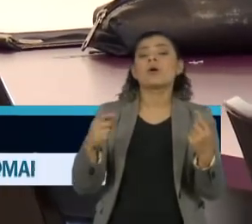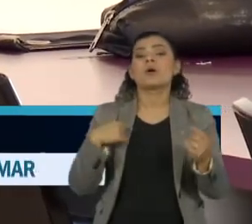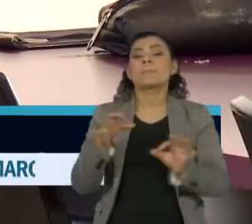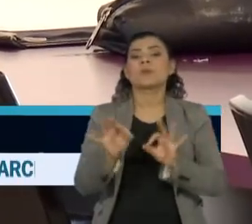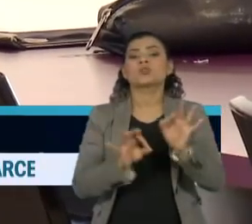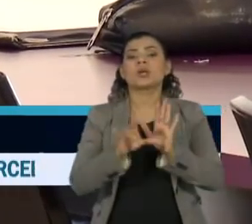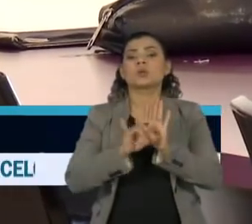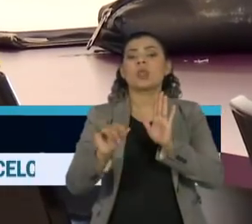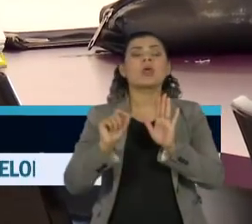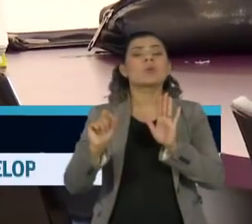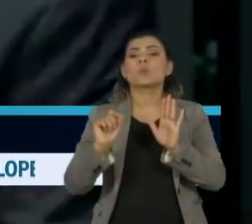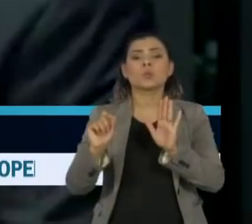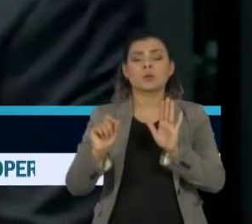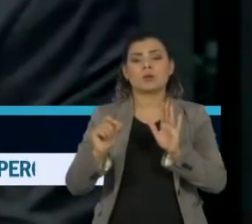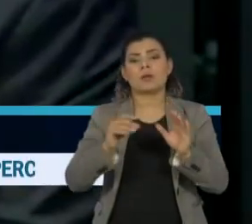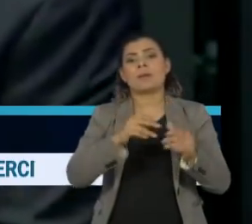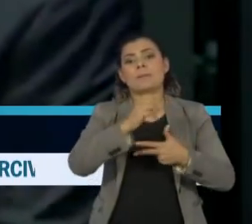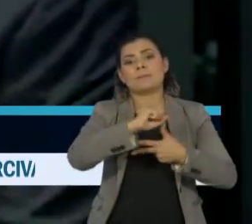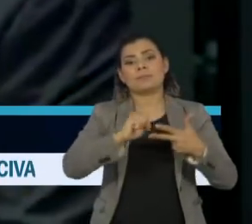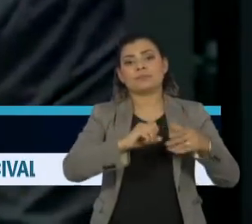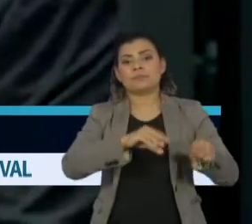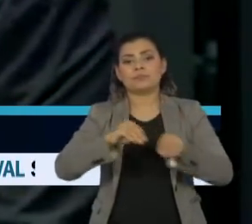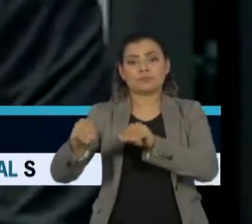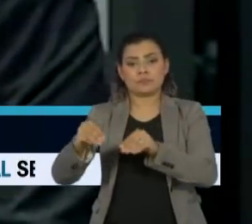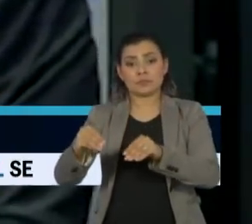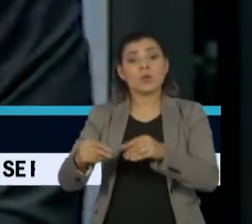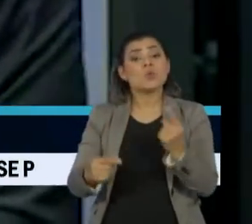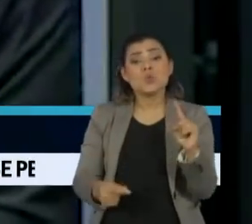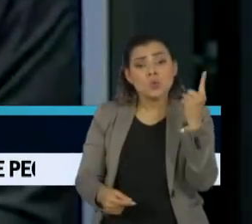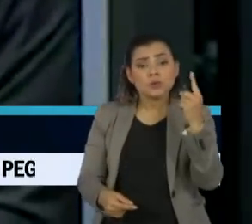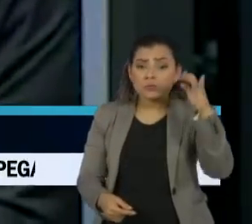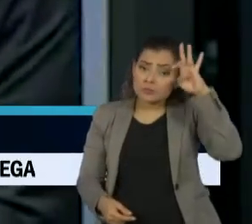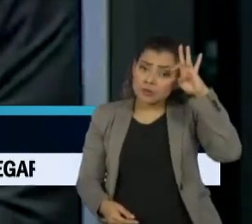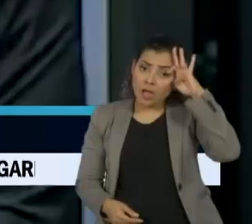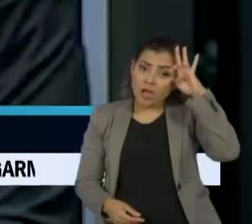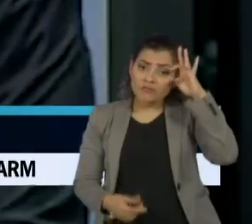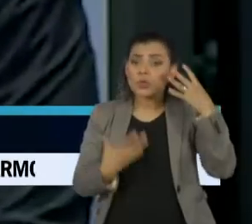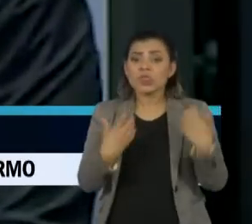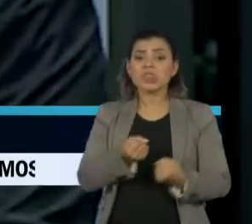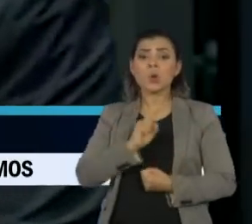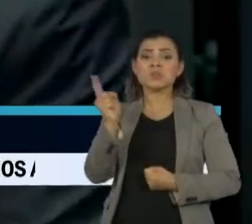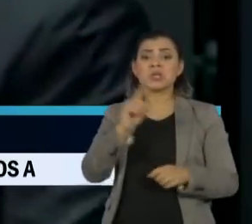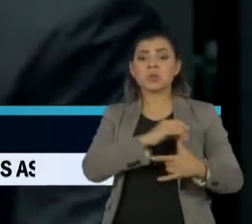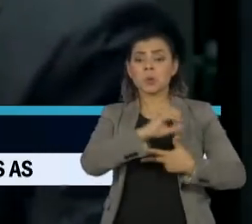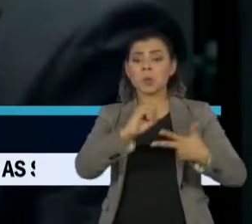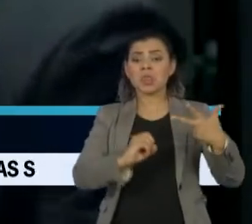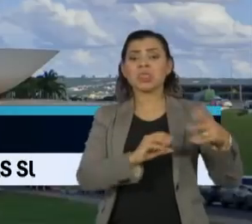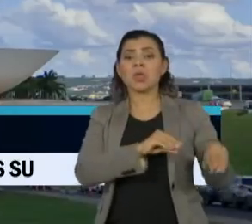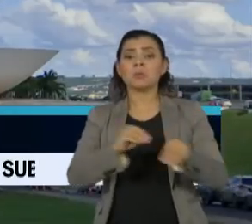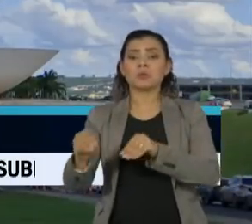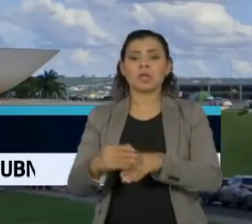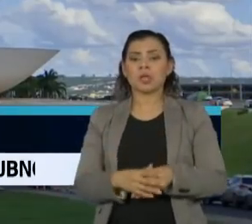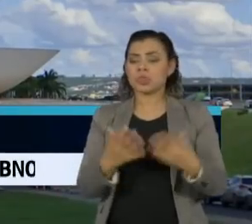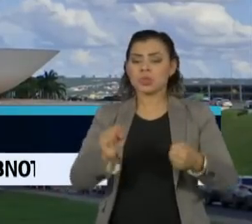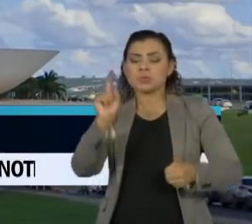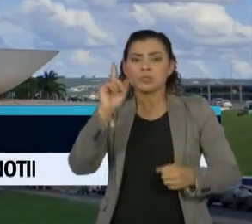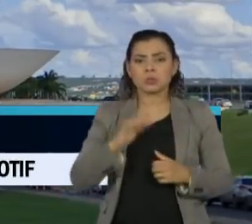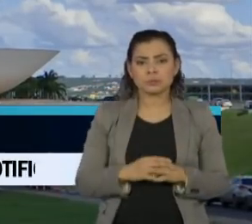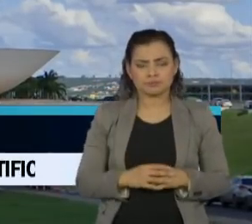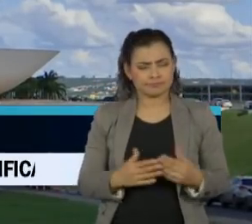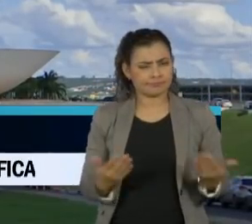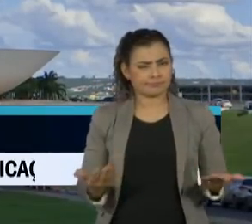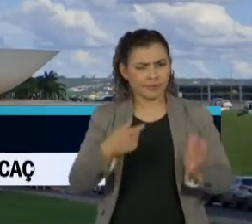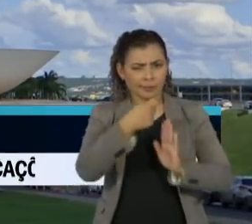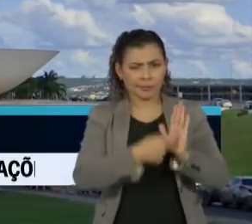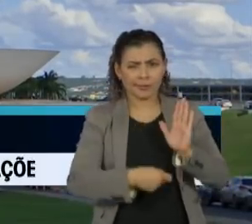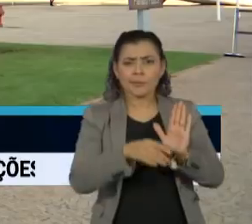determinava o adiamento do Enem. O único parlamentar contrário foi Flávio Bolsonaro, filho do presidente da República. O texto estava pronto